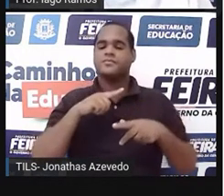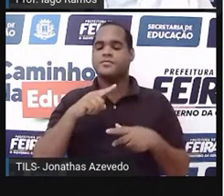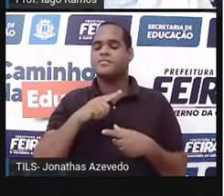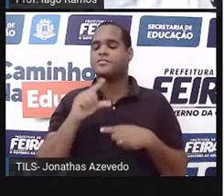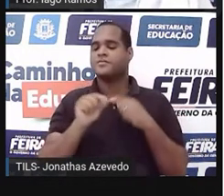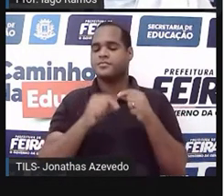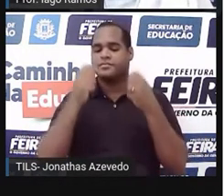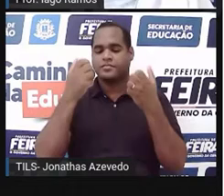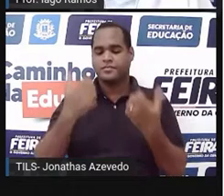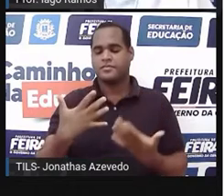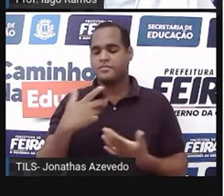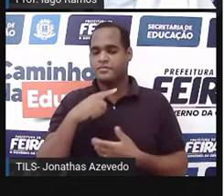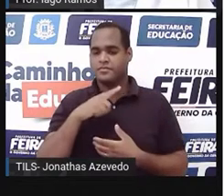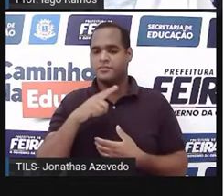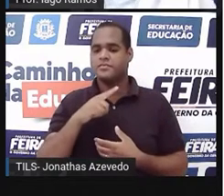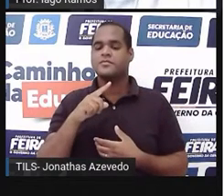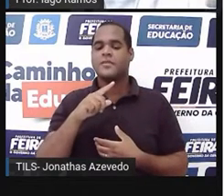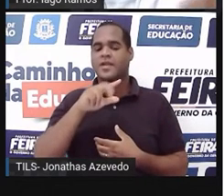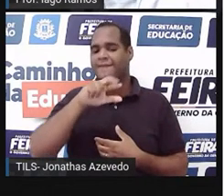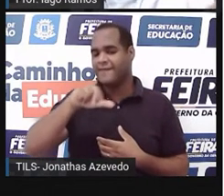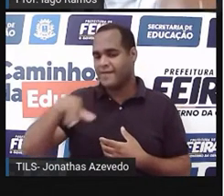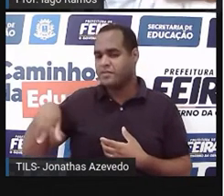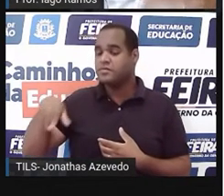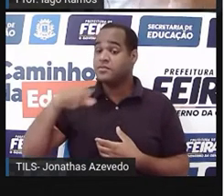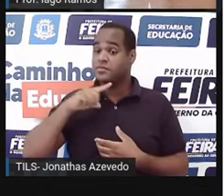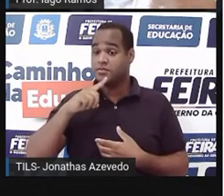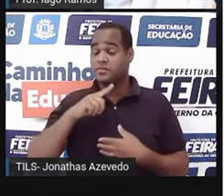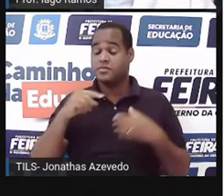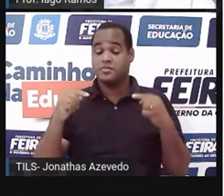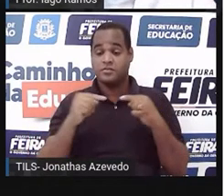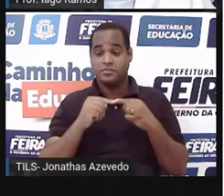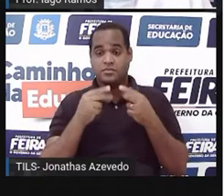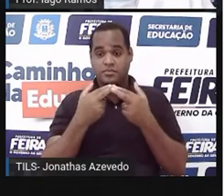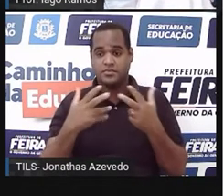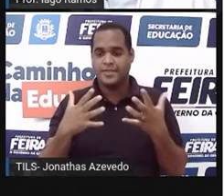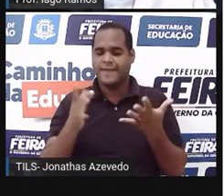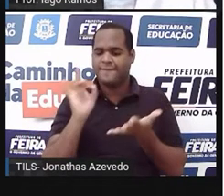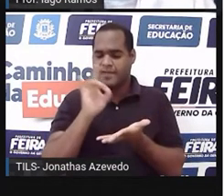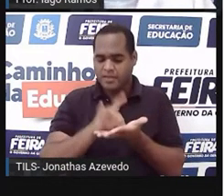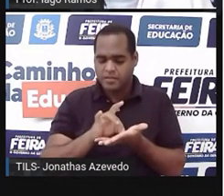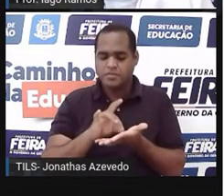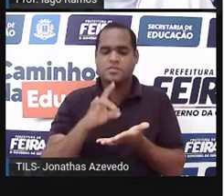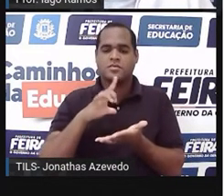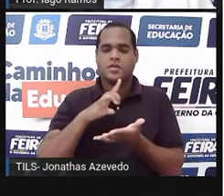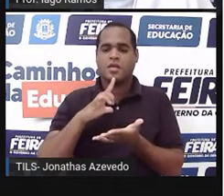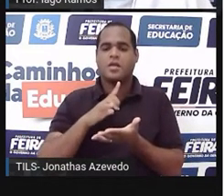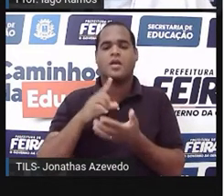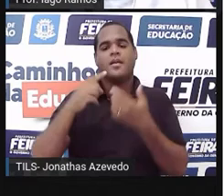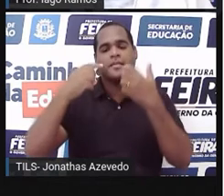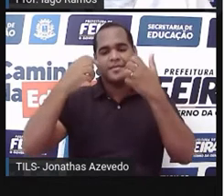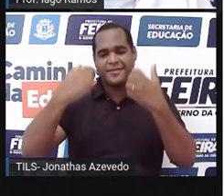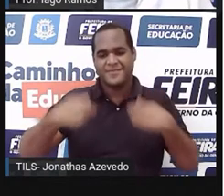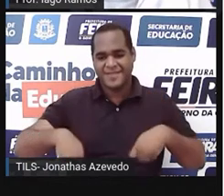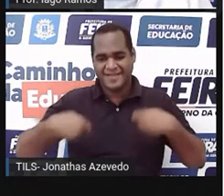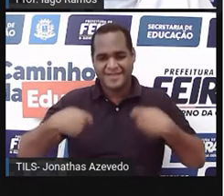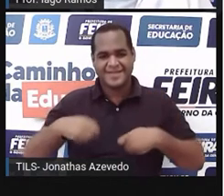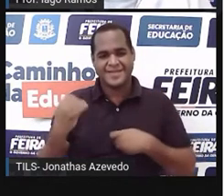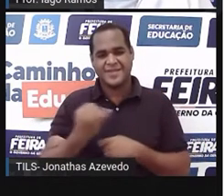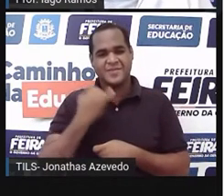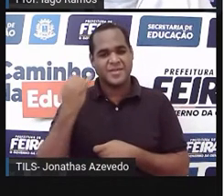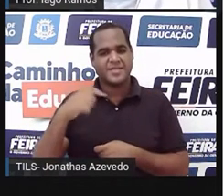Entre várias situações que estão no nosso mundo real e que precisam dos números